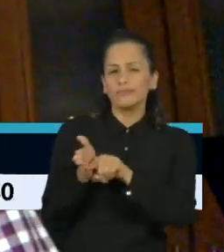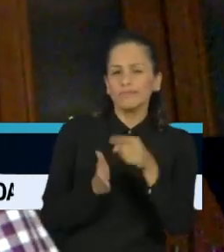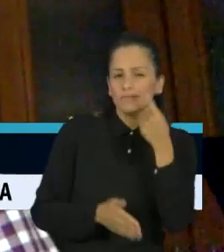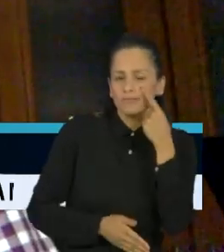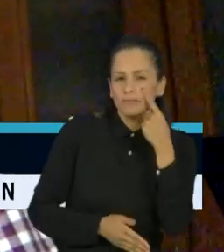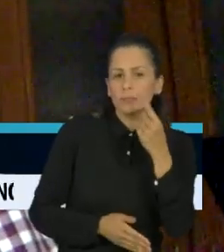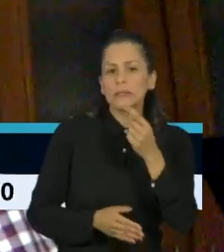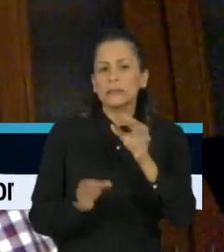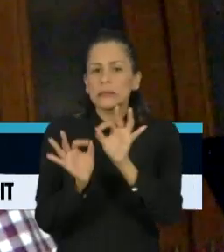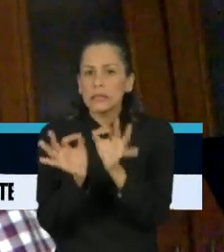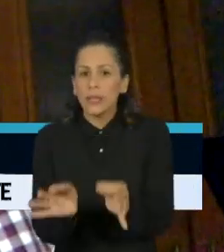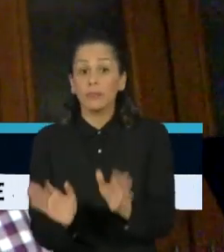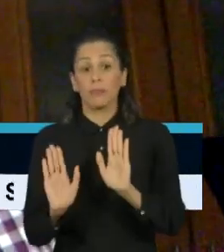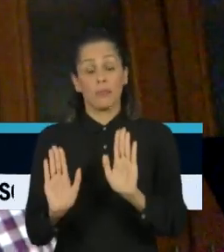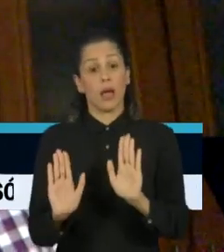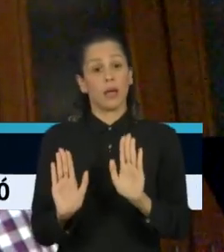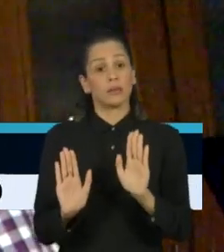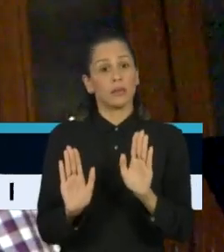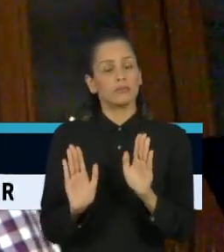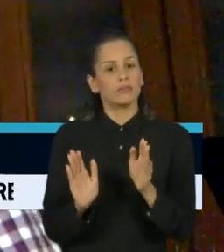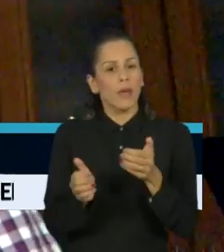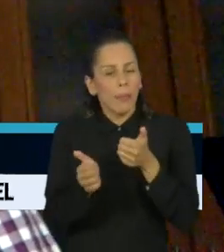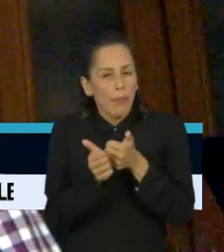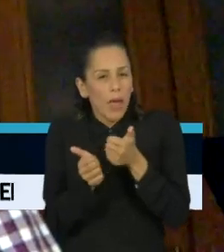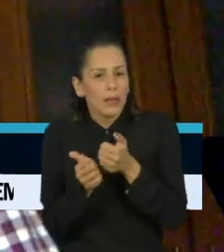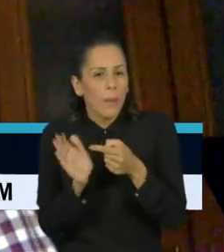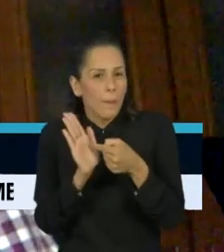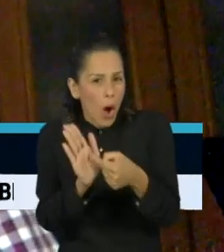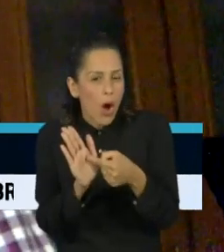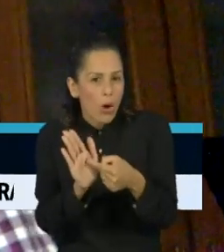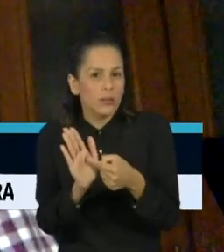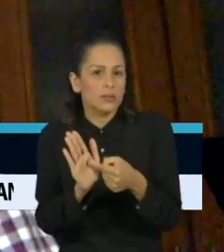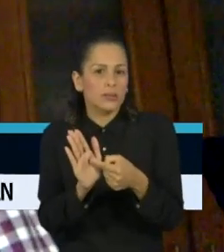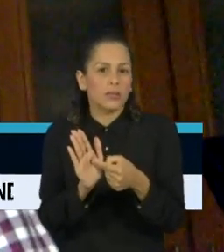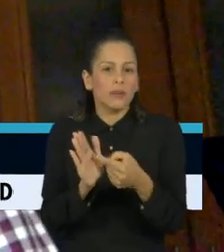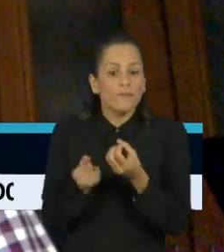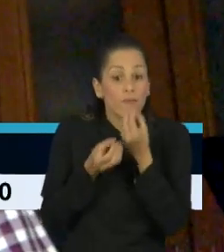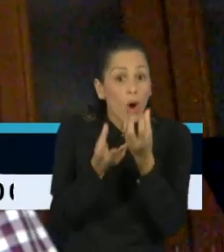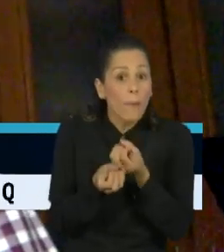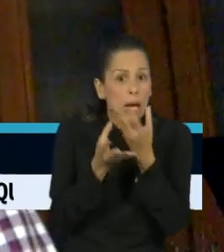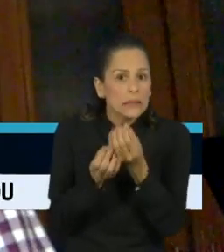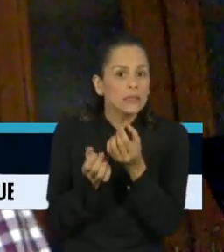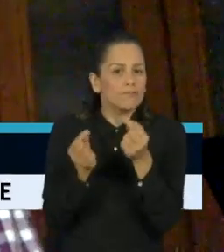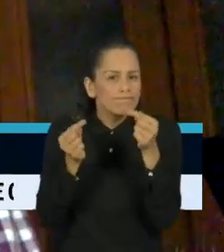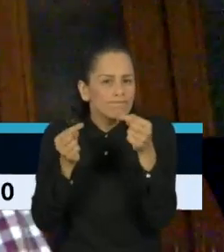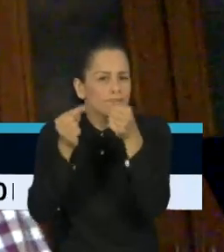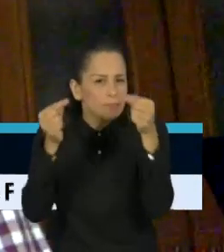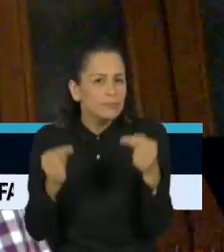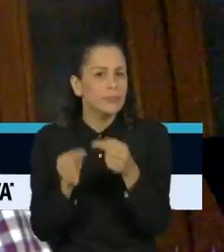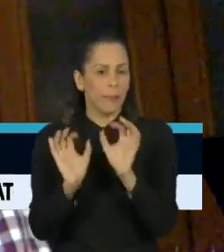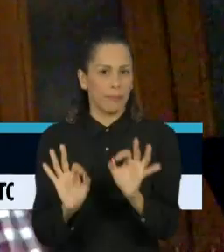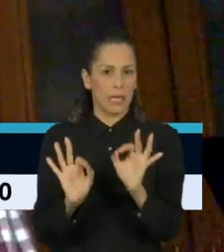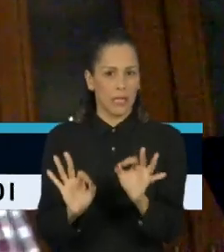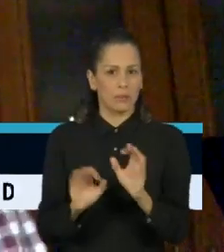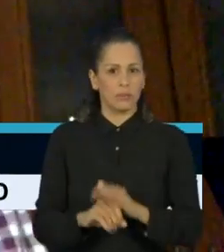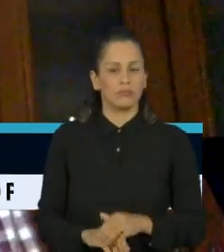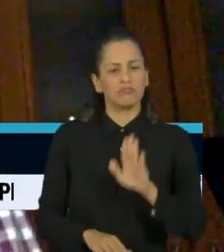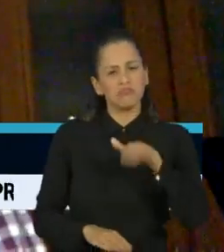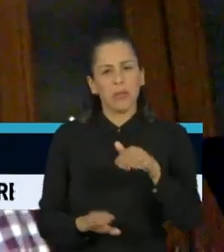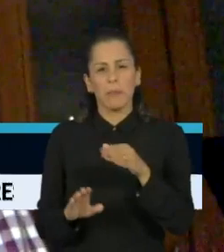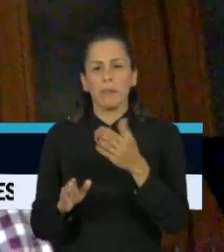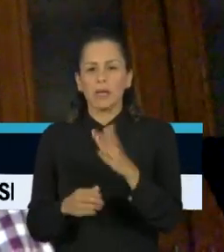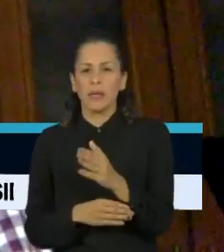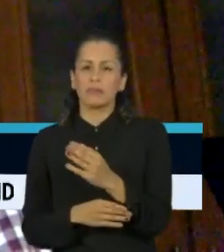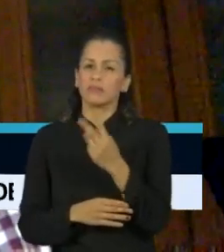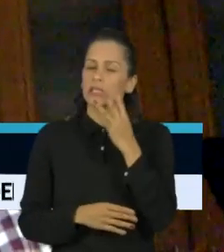surpresa, ela se tornou bastante próximo dos dados que estão sendo gerados dia a dia. Eu acredito que, em uma margem de três